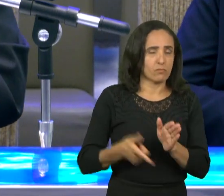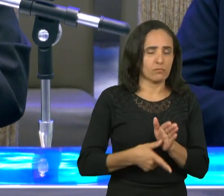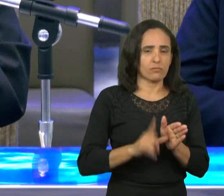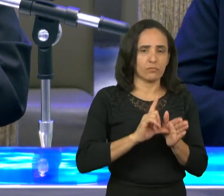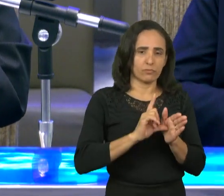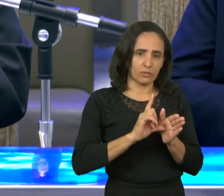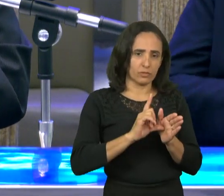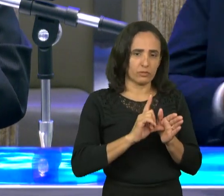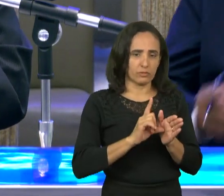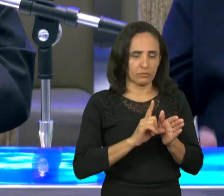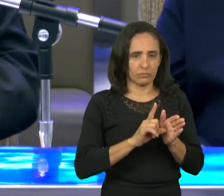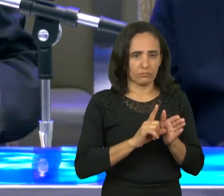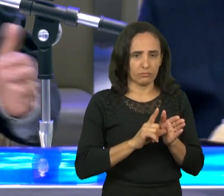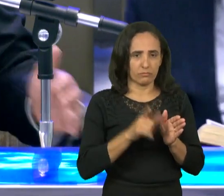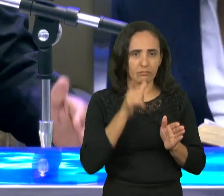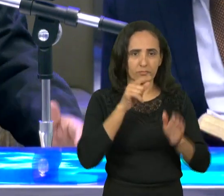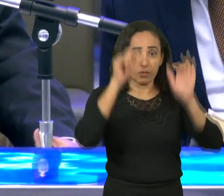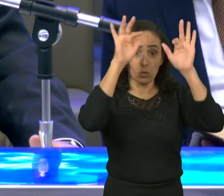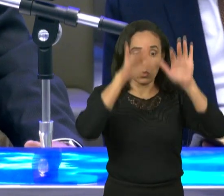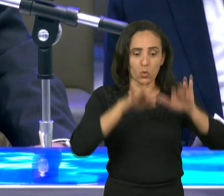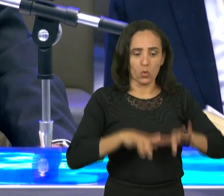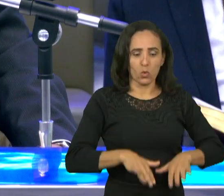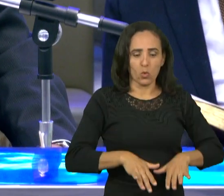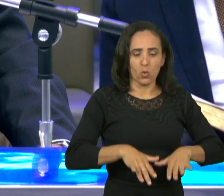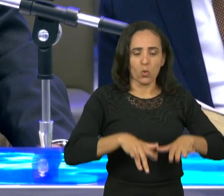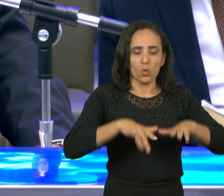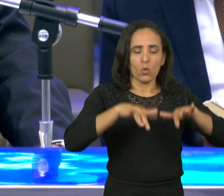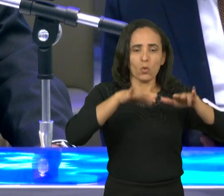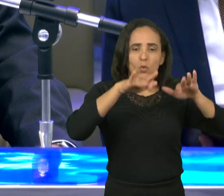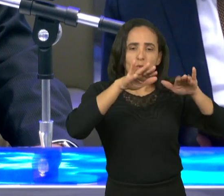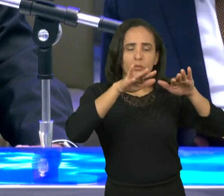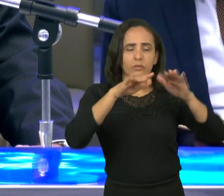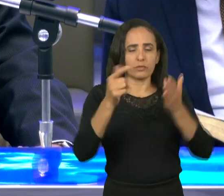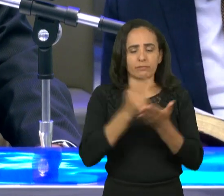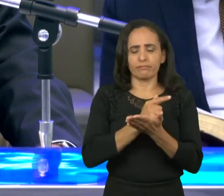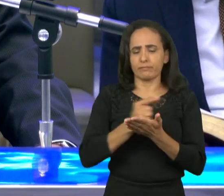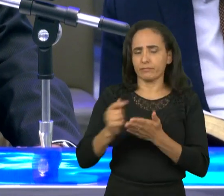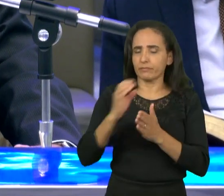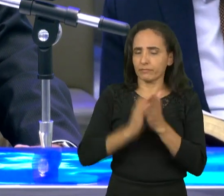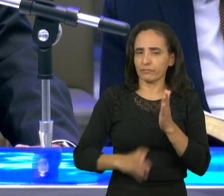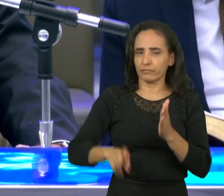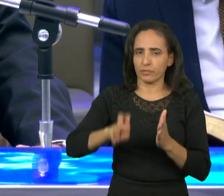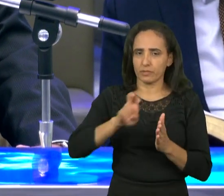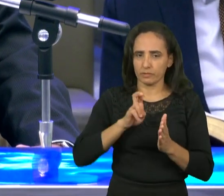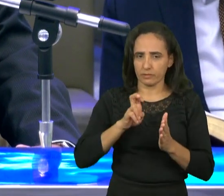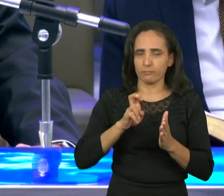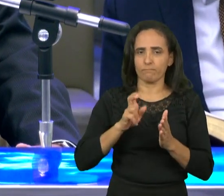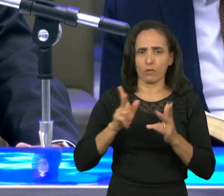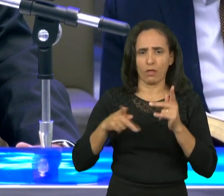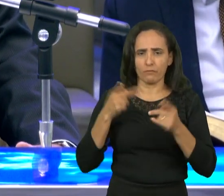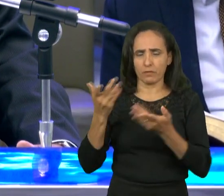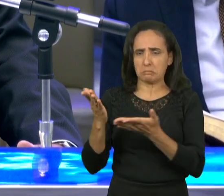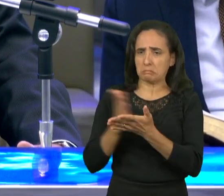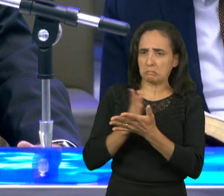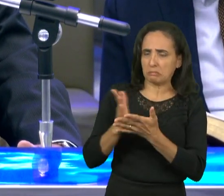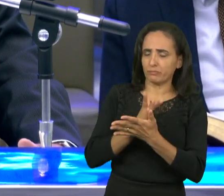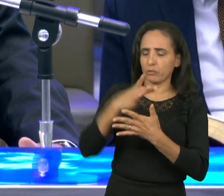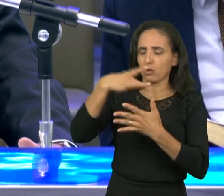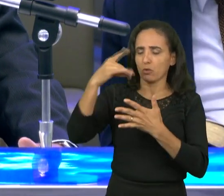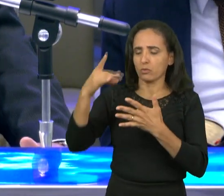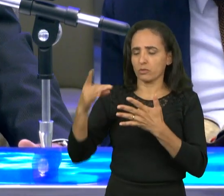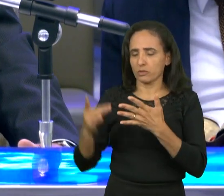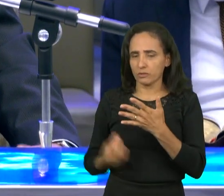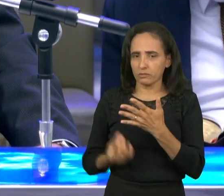conforme Gênesis 5 e 6 em diante, em Gênesis 5 fala da vida de Enoque, no 6 fala do